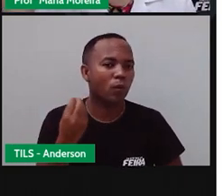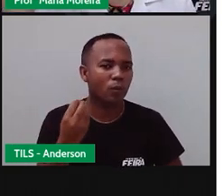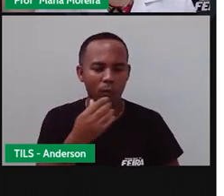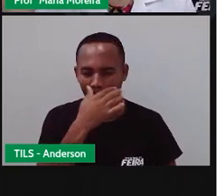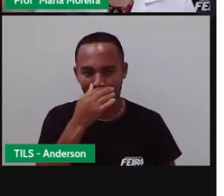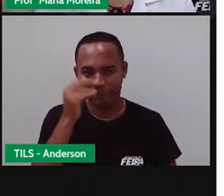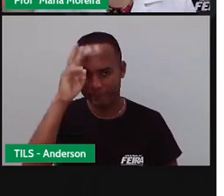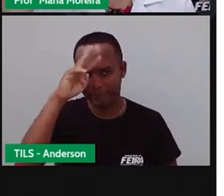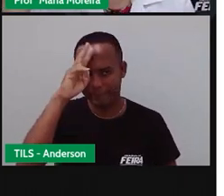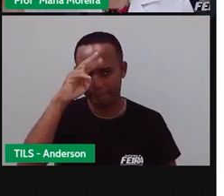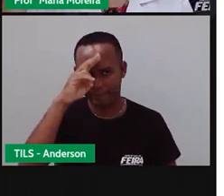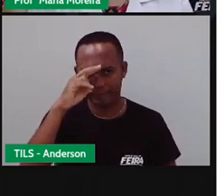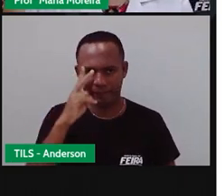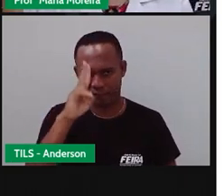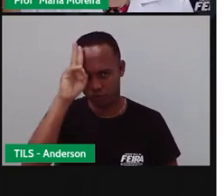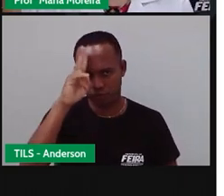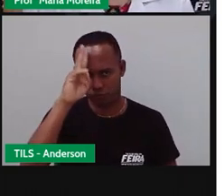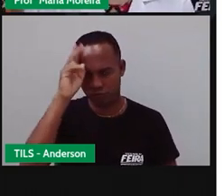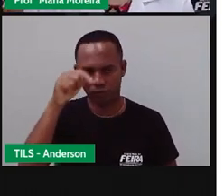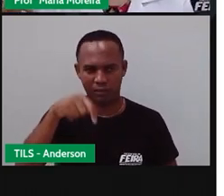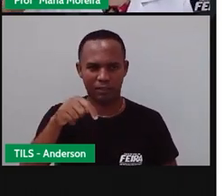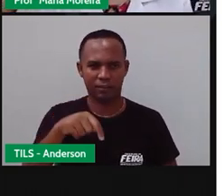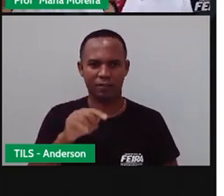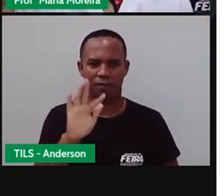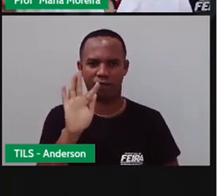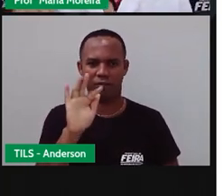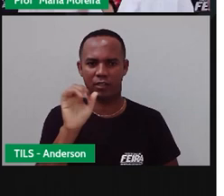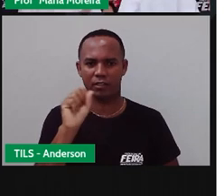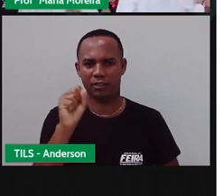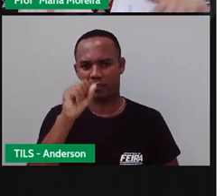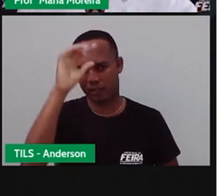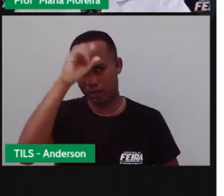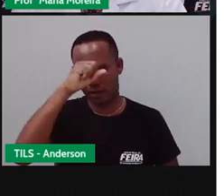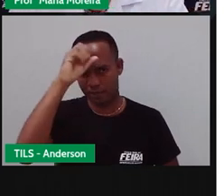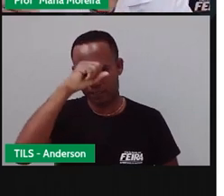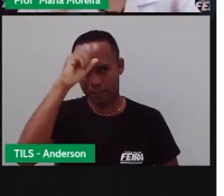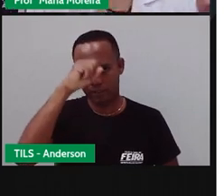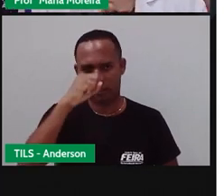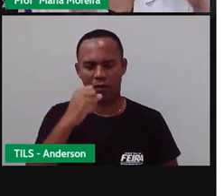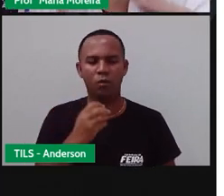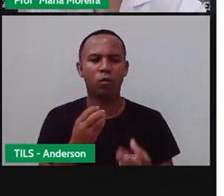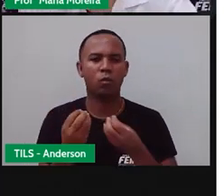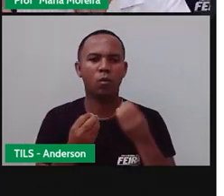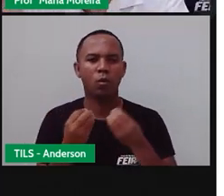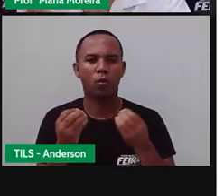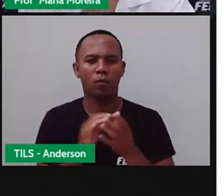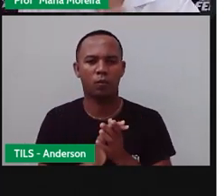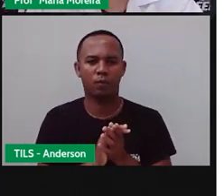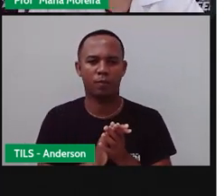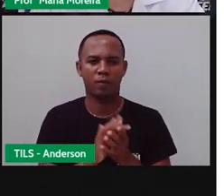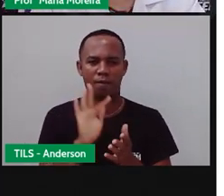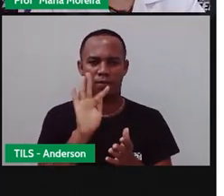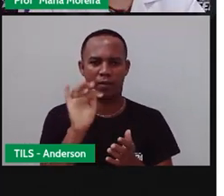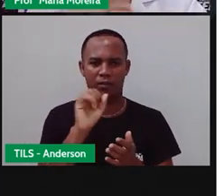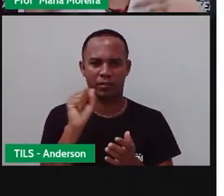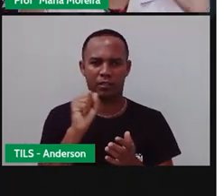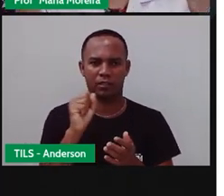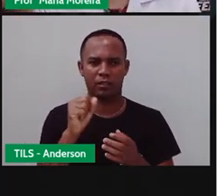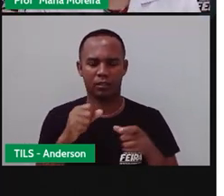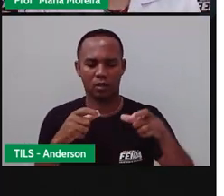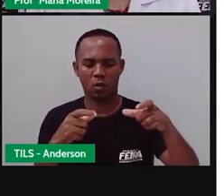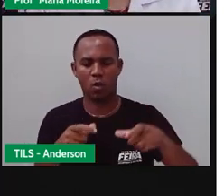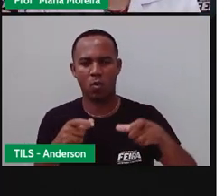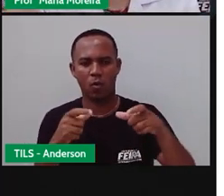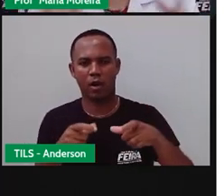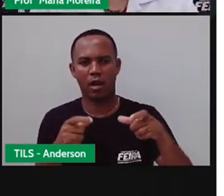E na história de Feira, o a gente aprendeu? Que, né? Os caminhos passavam pra Feira de Santana. Na